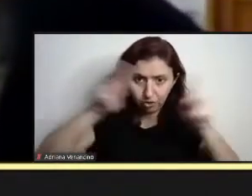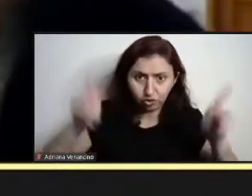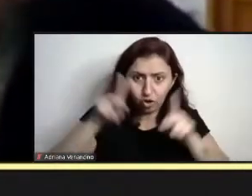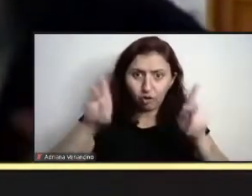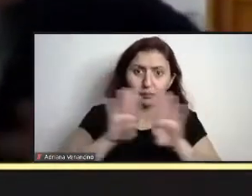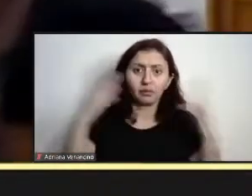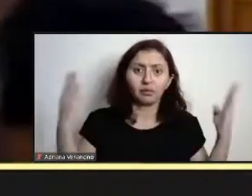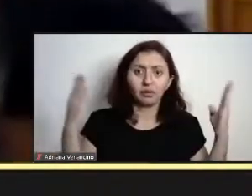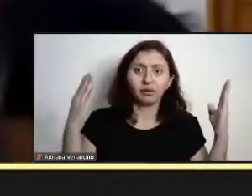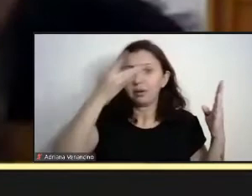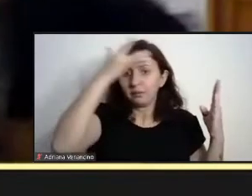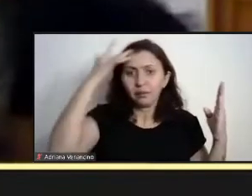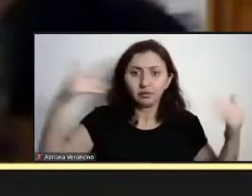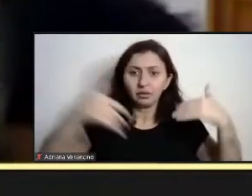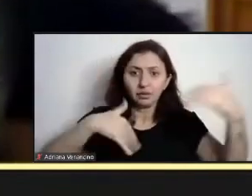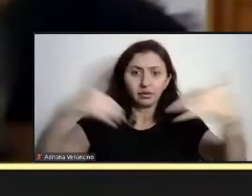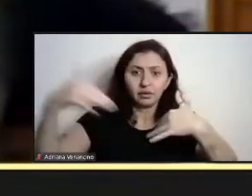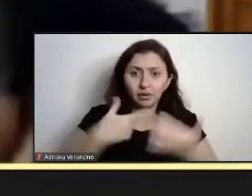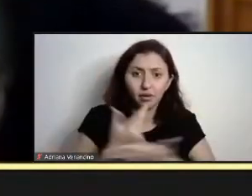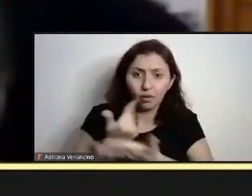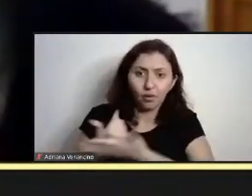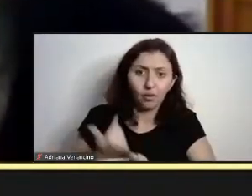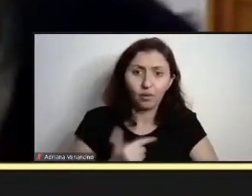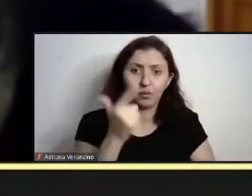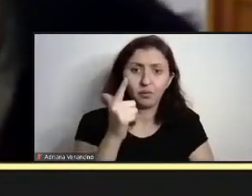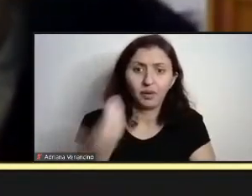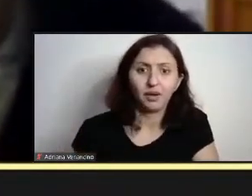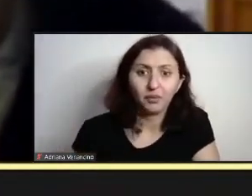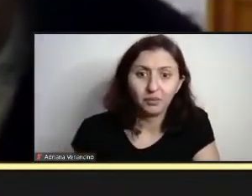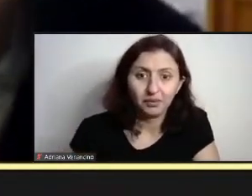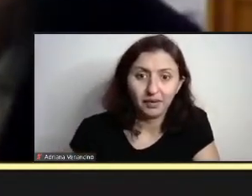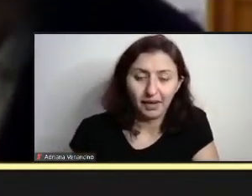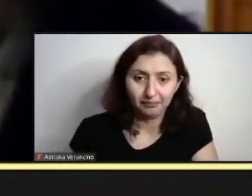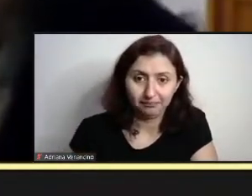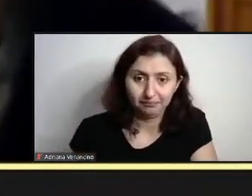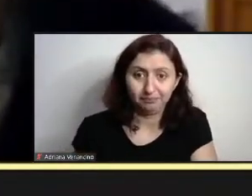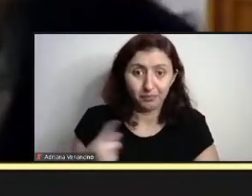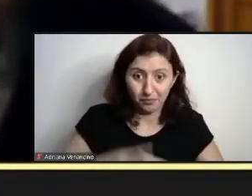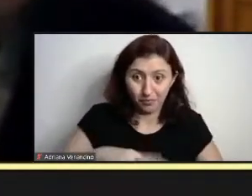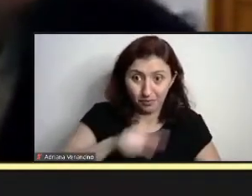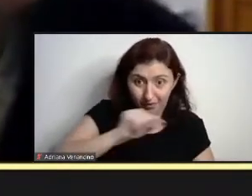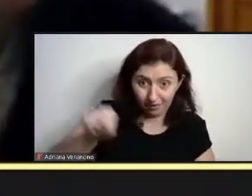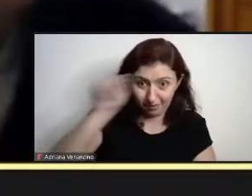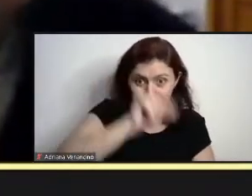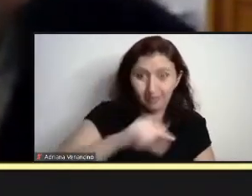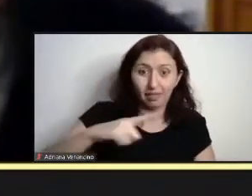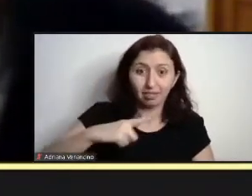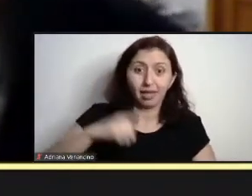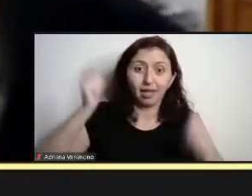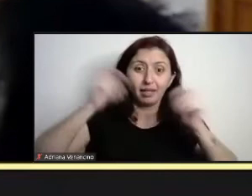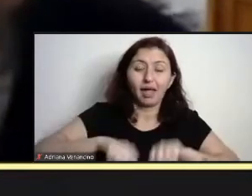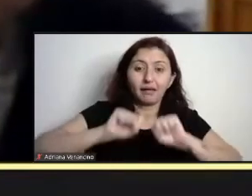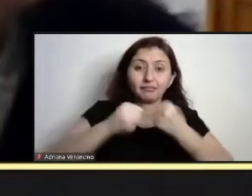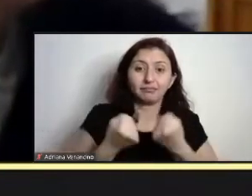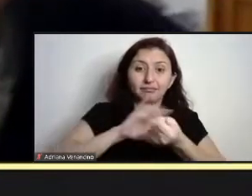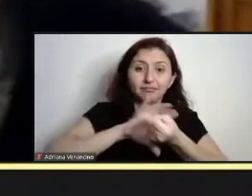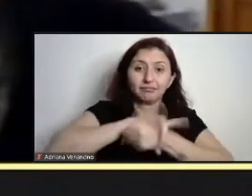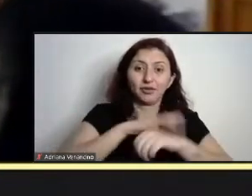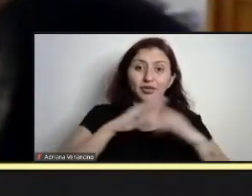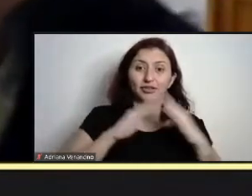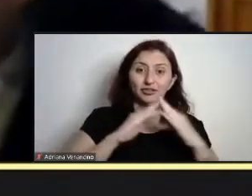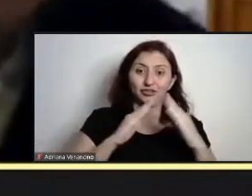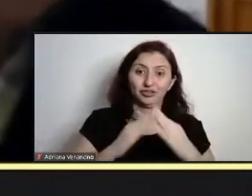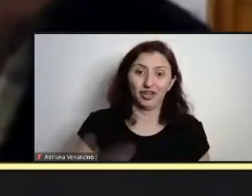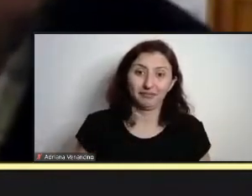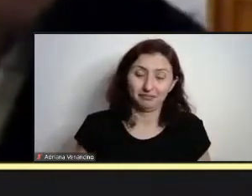frequentam têm mais mecanismo para se proteger. Então, de fato, isso é um